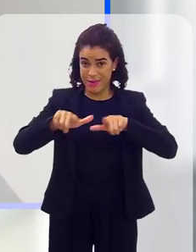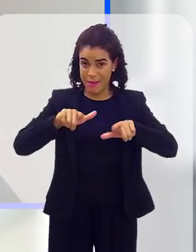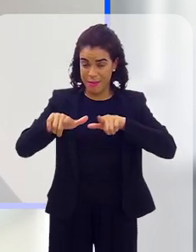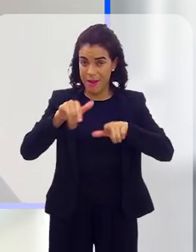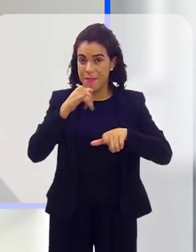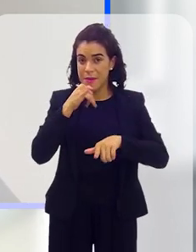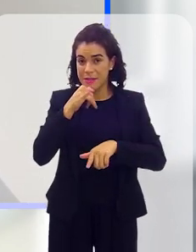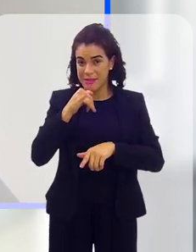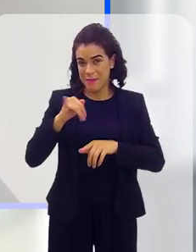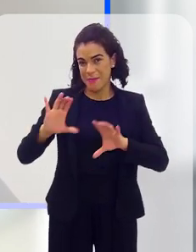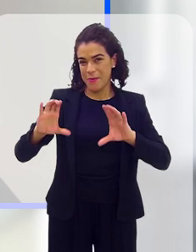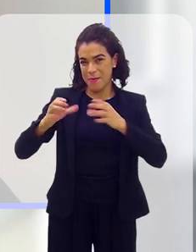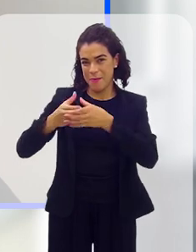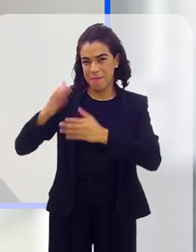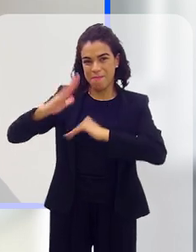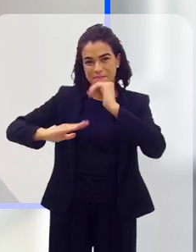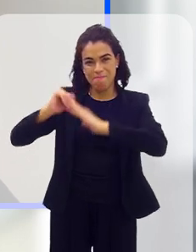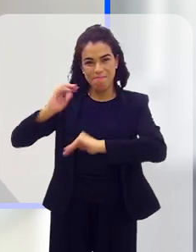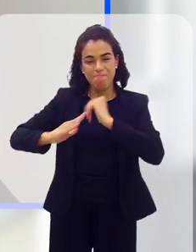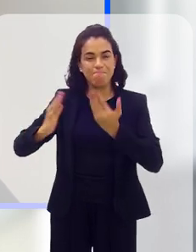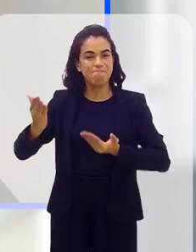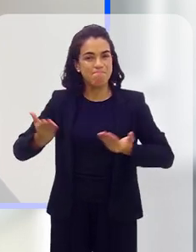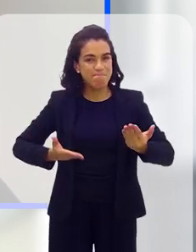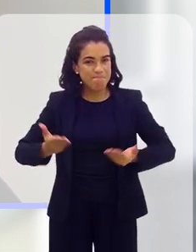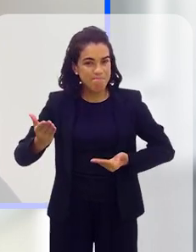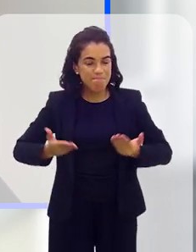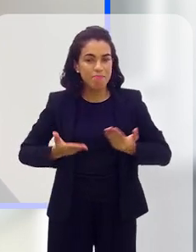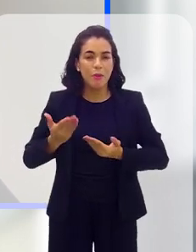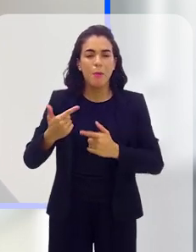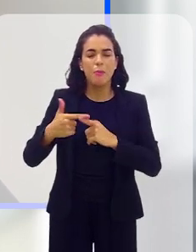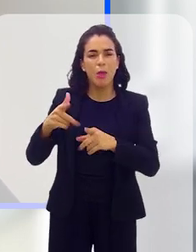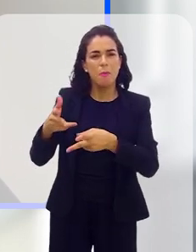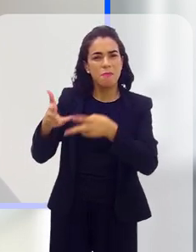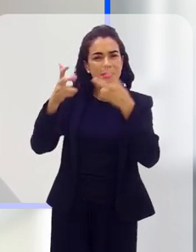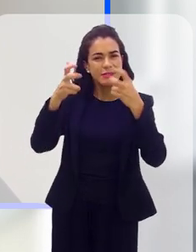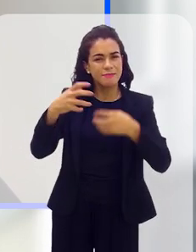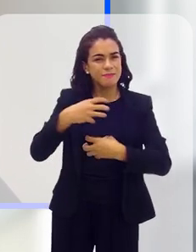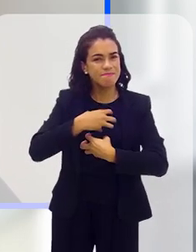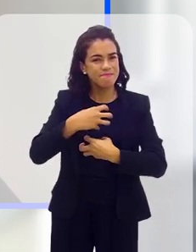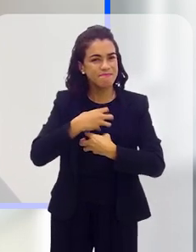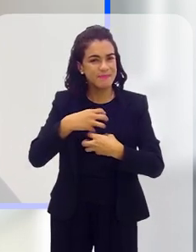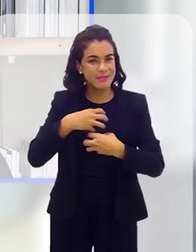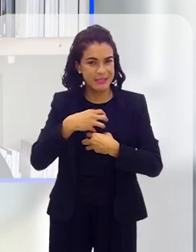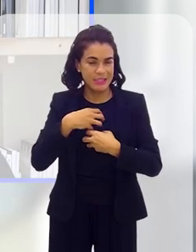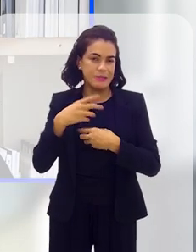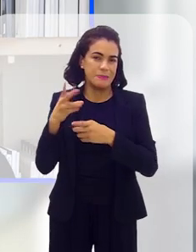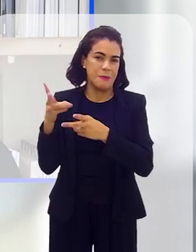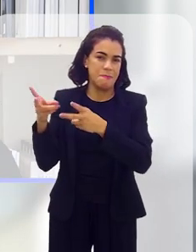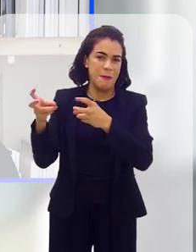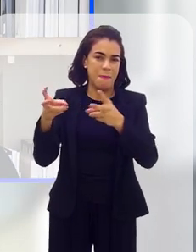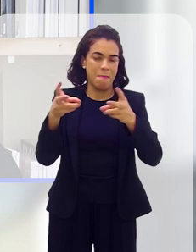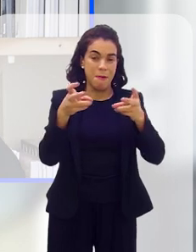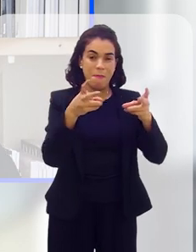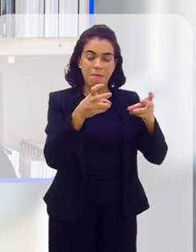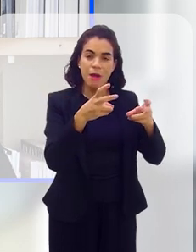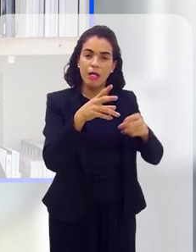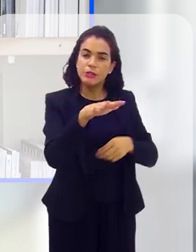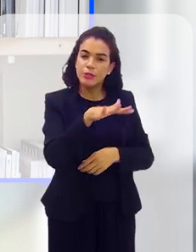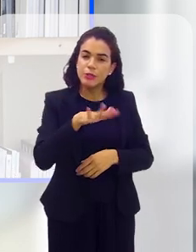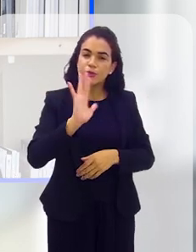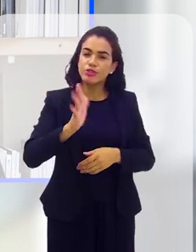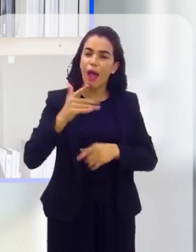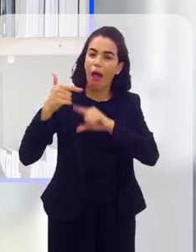questão trabalhista com essa classe das empregadas domésticas, como é que... Porque o que eu sinto, o que eu percebo, pelo menos nos casos que eu vejo,